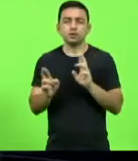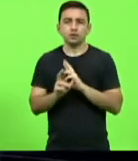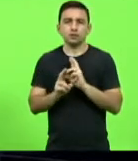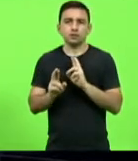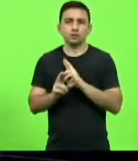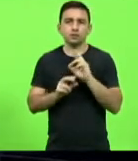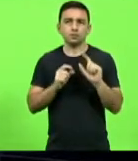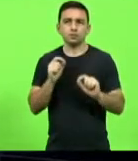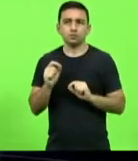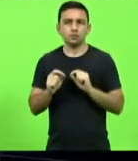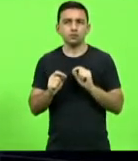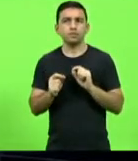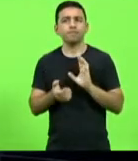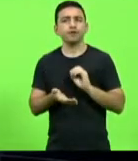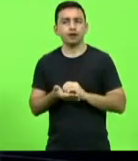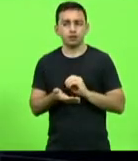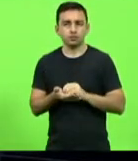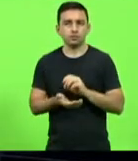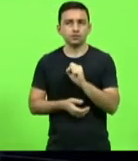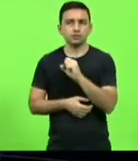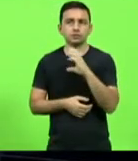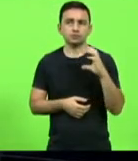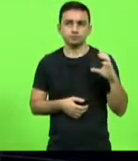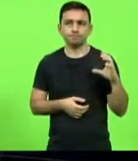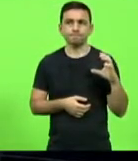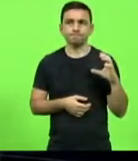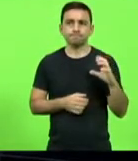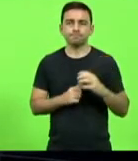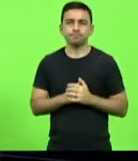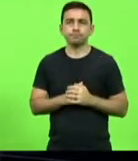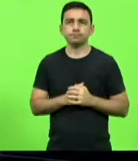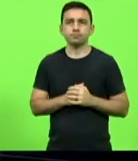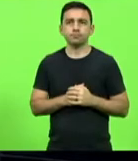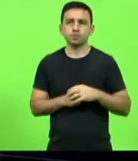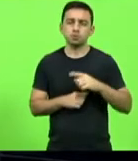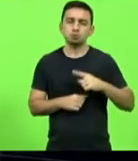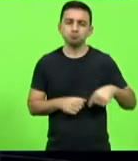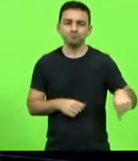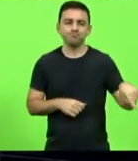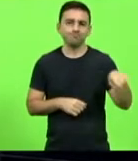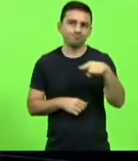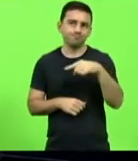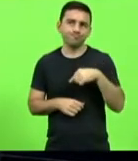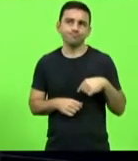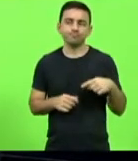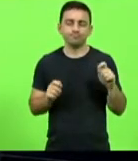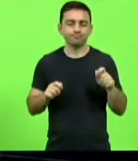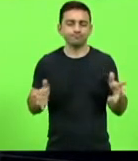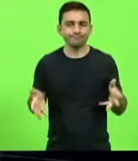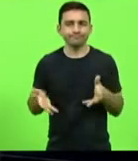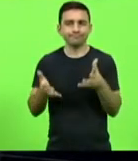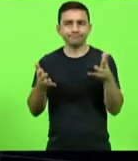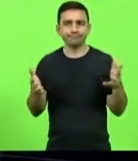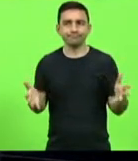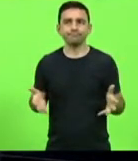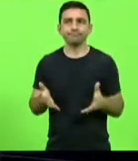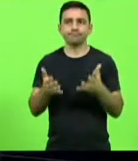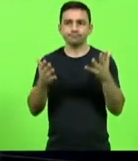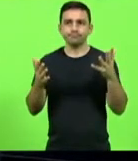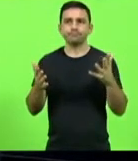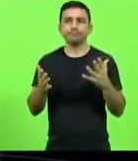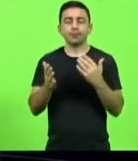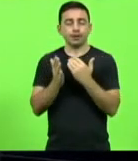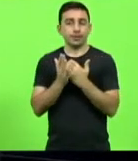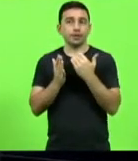ao que nos falta aqui em Santa Catarina para estimular os nossos